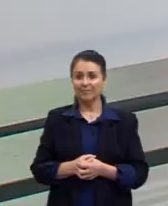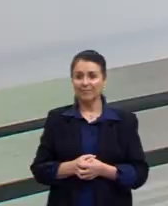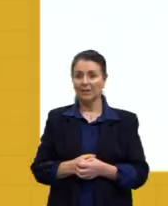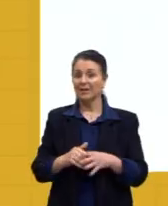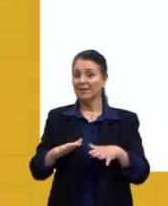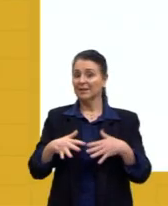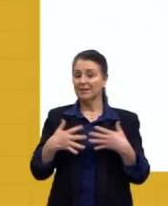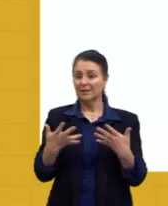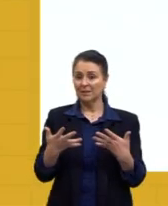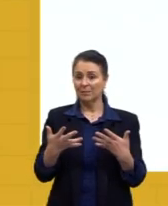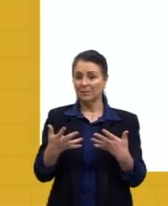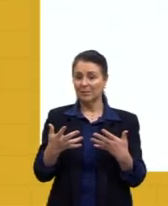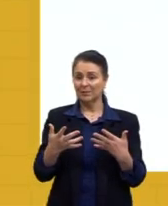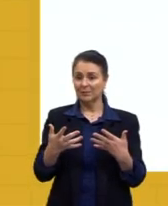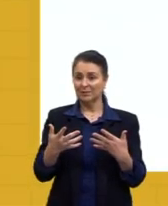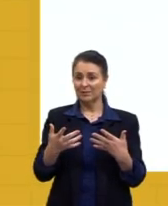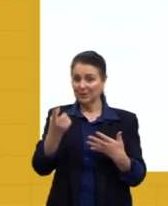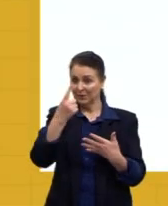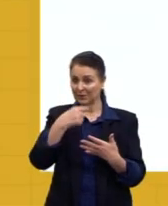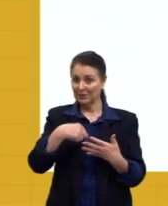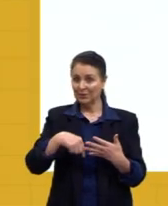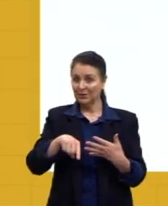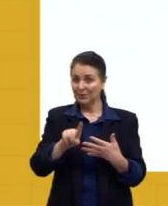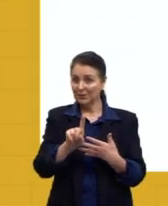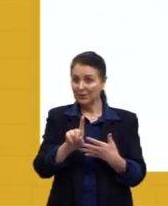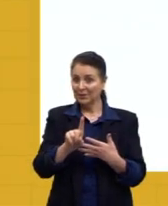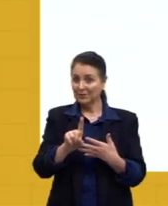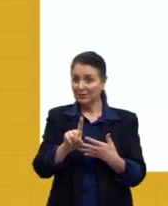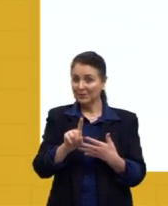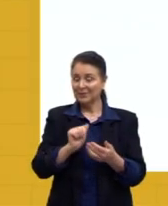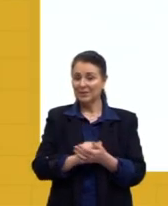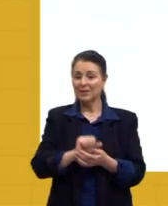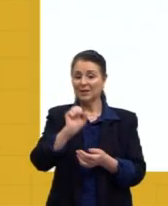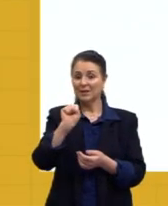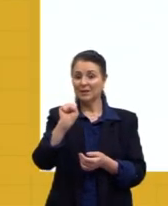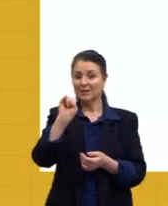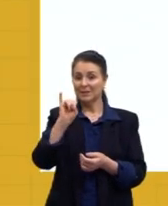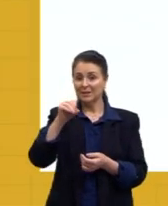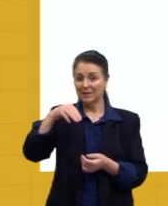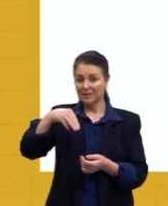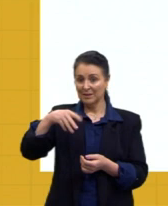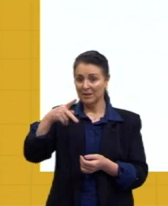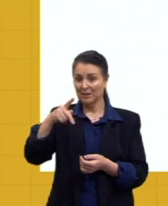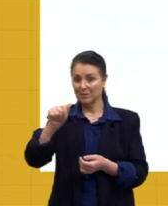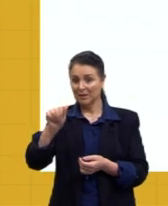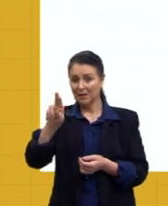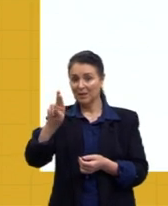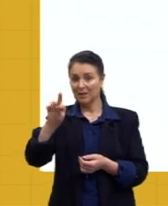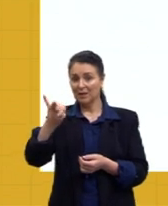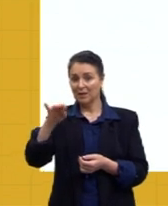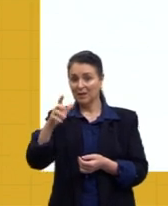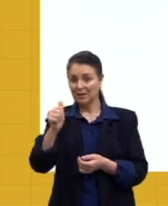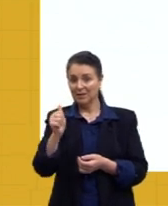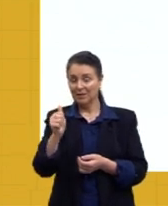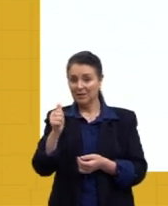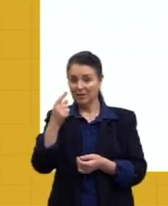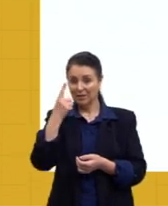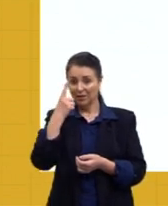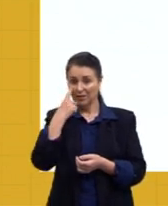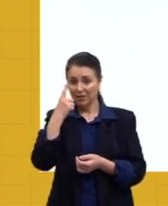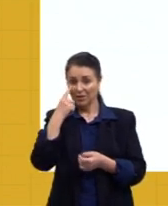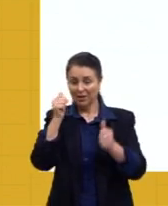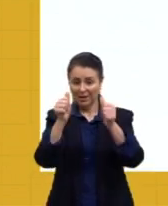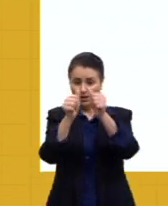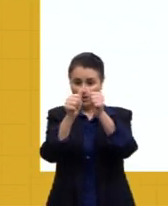Então, na próxima. A próxima é simpátrica. Enquanto vocês vão ver na imagem, eu vou tomar um pouquinho d'água.